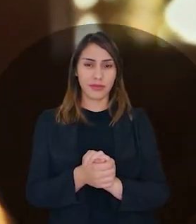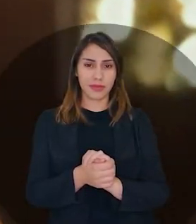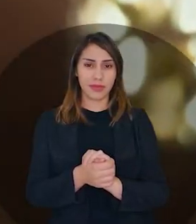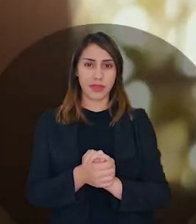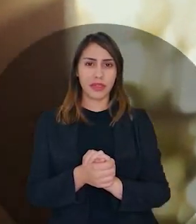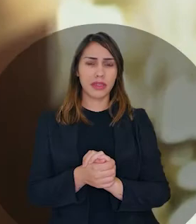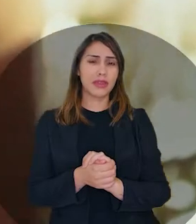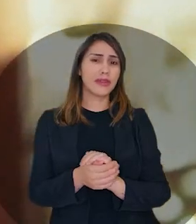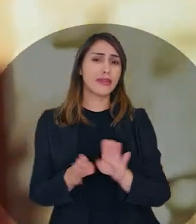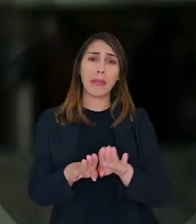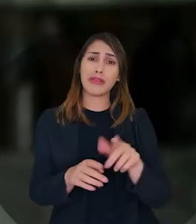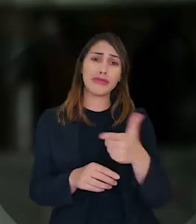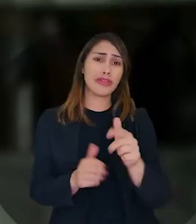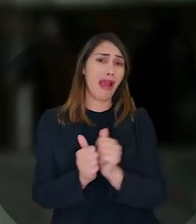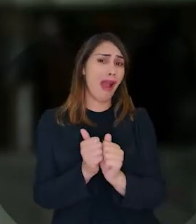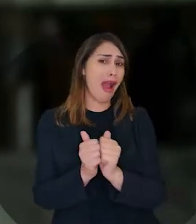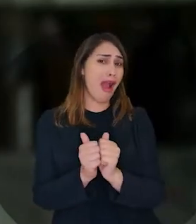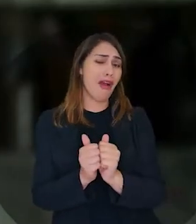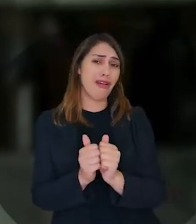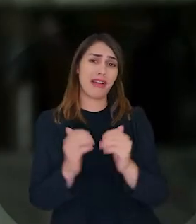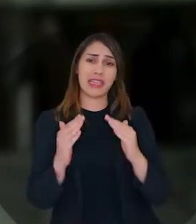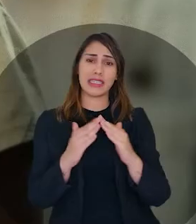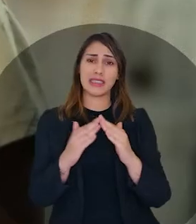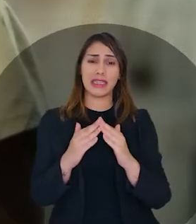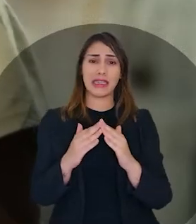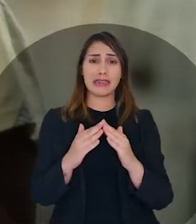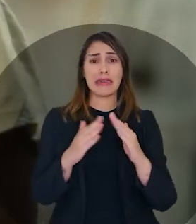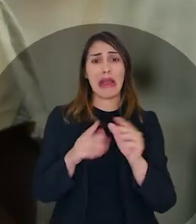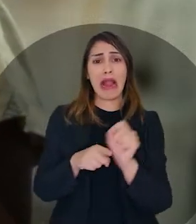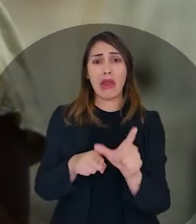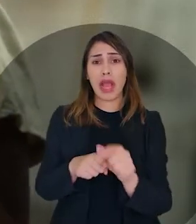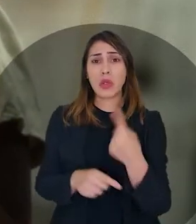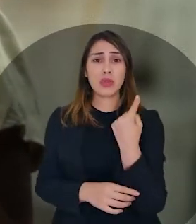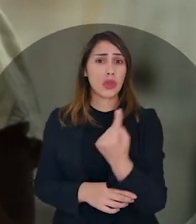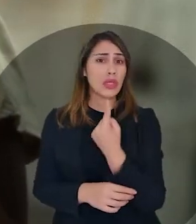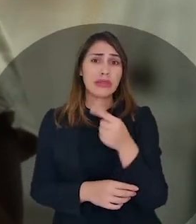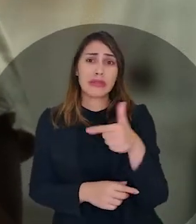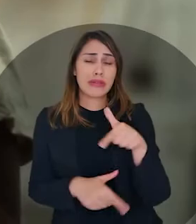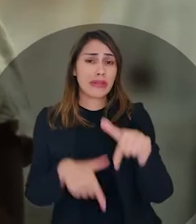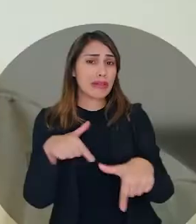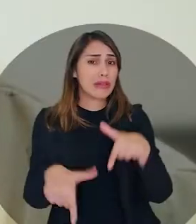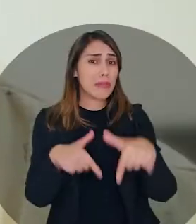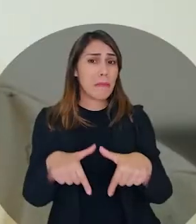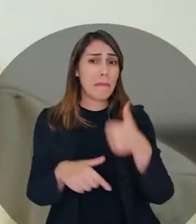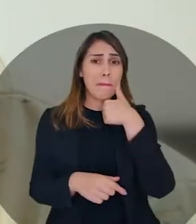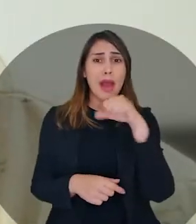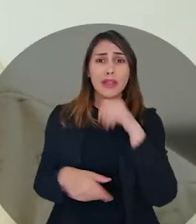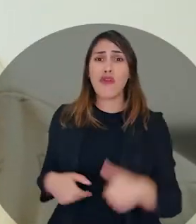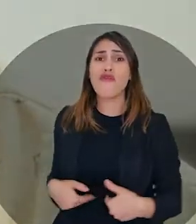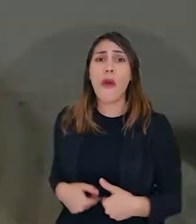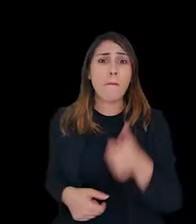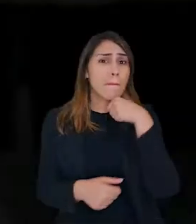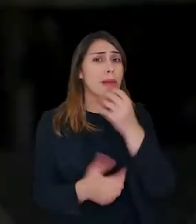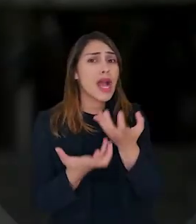Passamos bastante dificuldade. Teve um dia que não tinha nem arroz para meus meninos comerem. Morando de aluguel, sozinha, desempregada. Mãe, eu tô com fome,